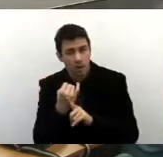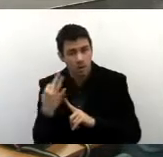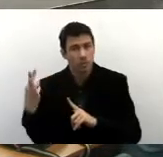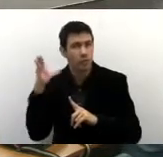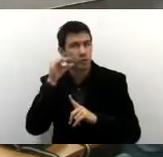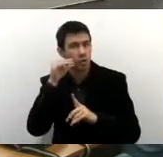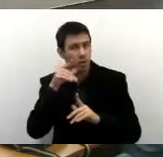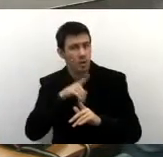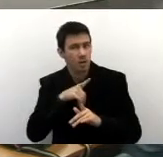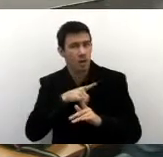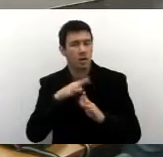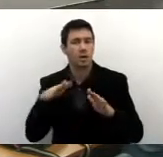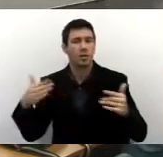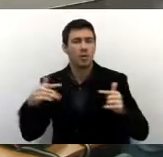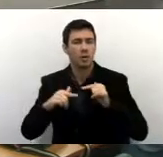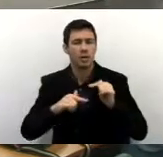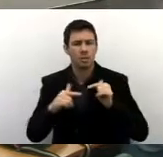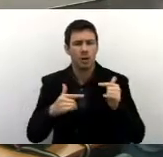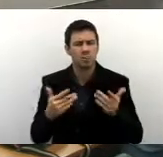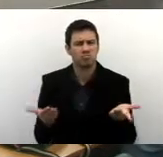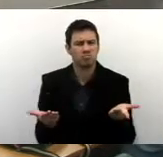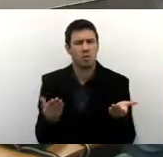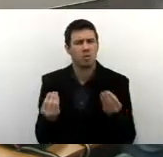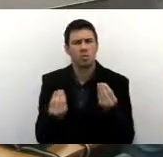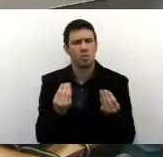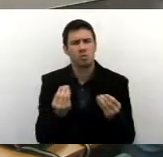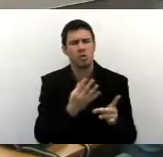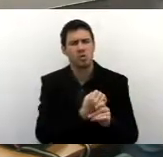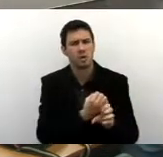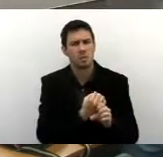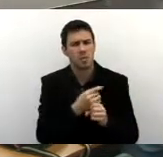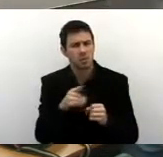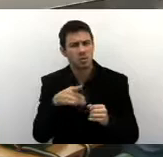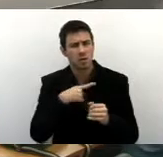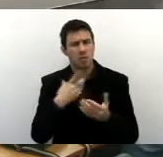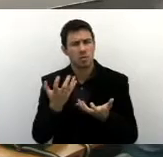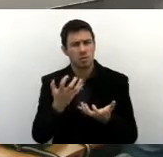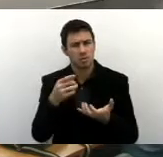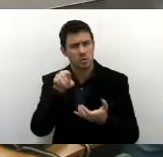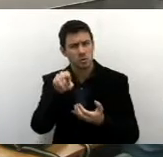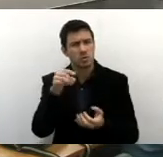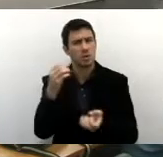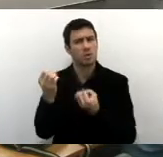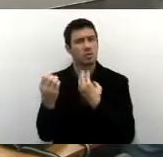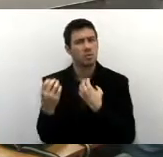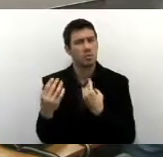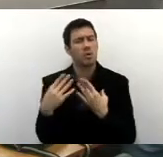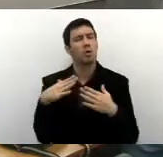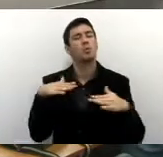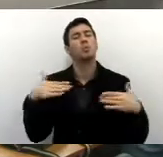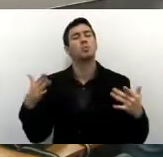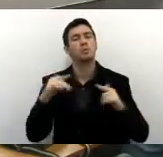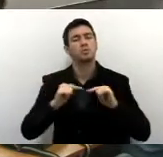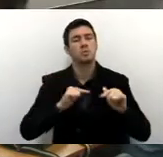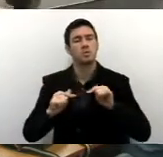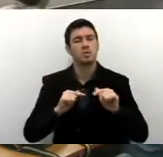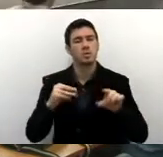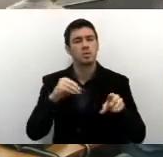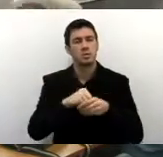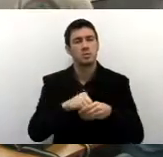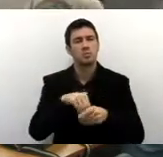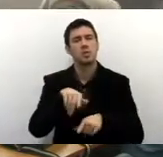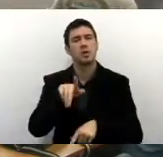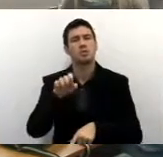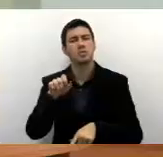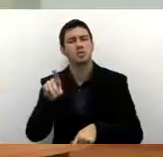presta. Então, eu queria que o informasse como se trata de orçamento, se o senhor informasse esta casa, qual serviço que são prestados pela gente.